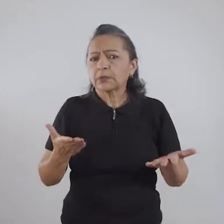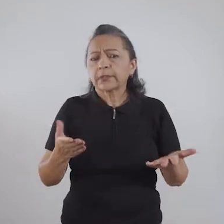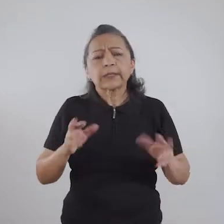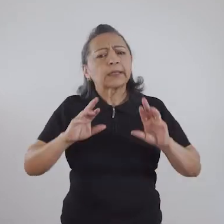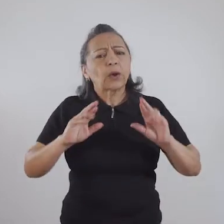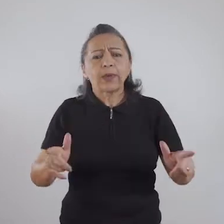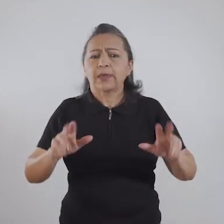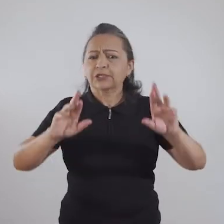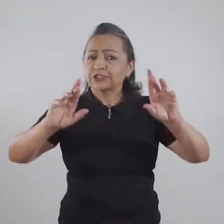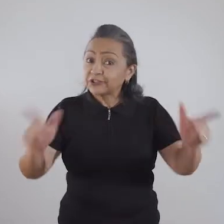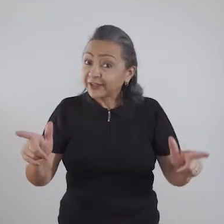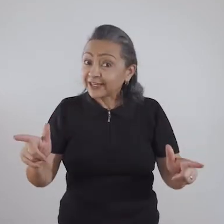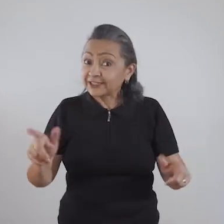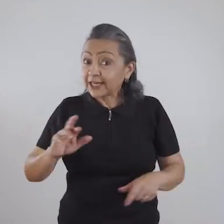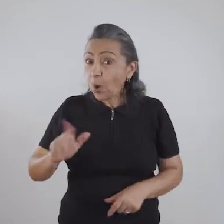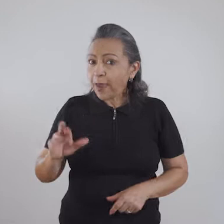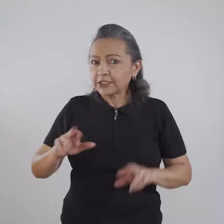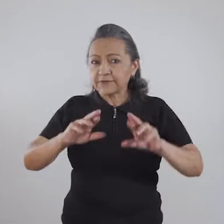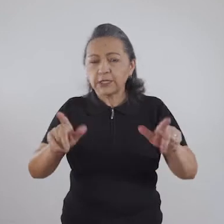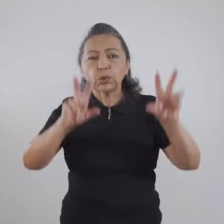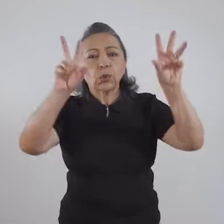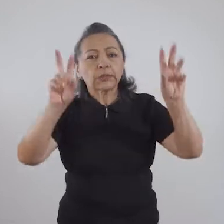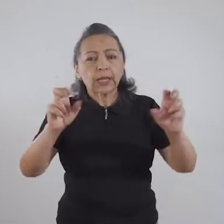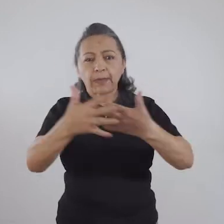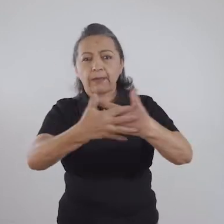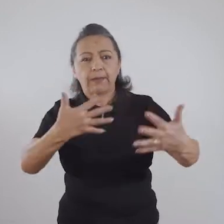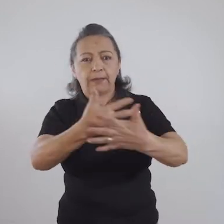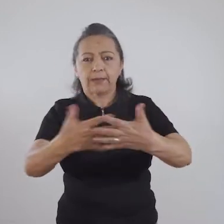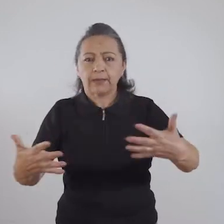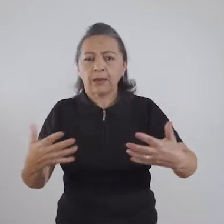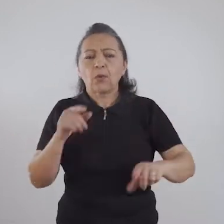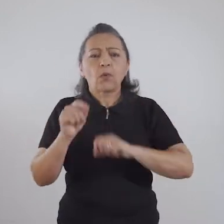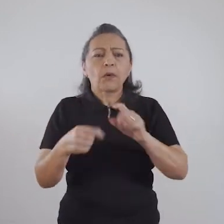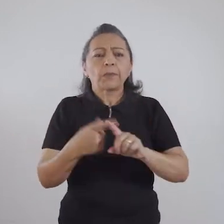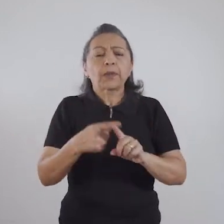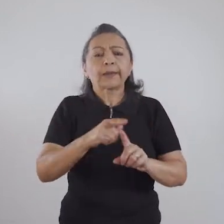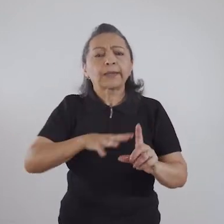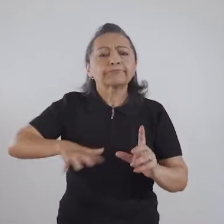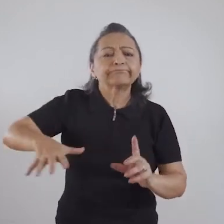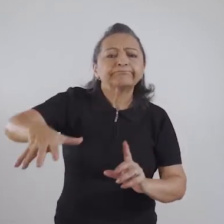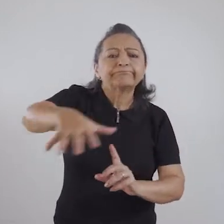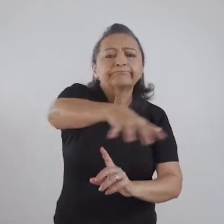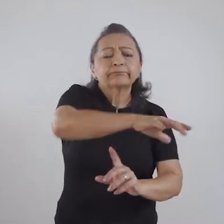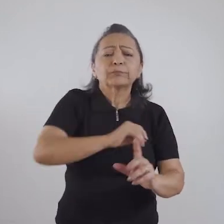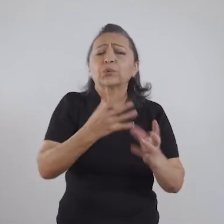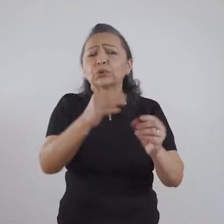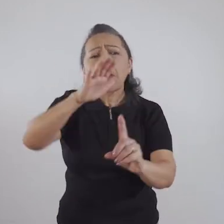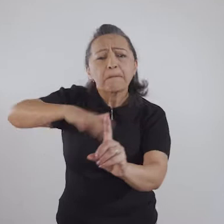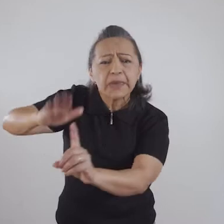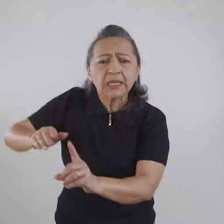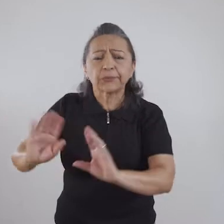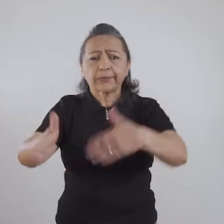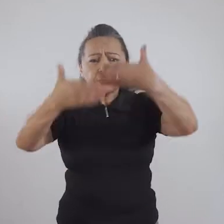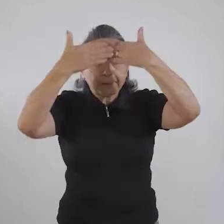diferente o tema da sexualidade, porque ele é cercado por muitos mitos e tabus que são